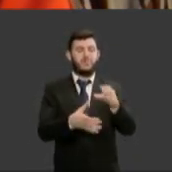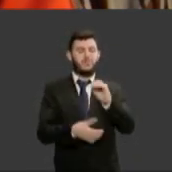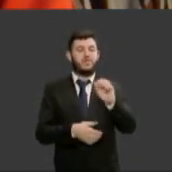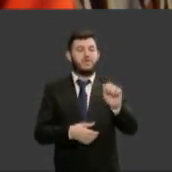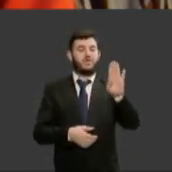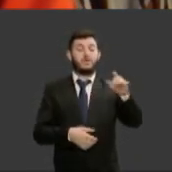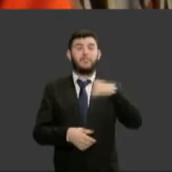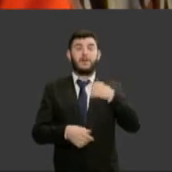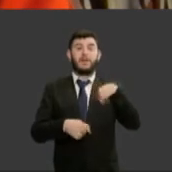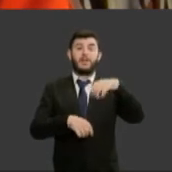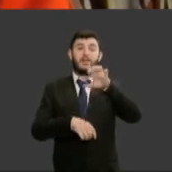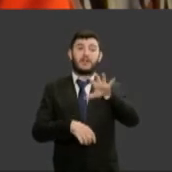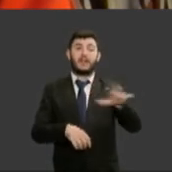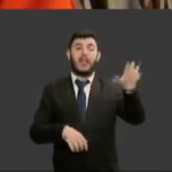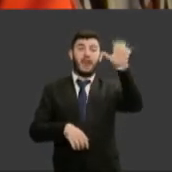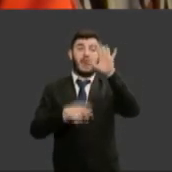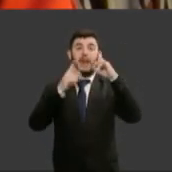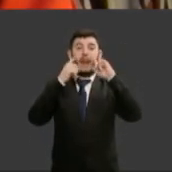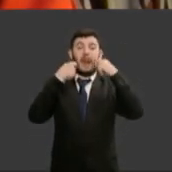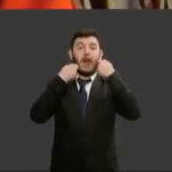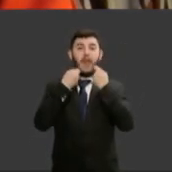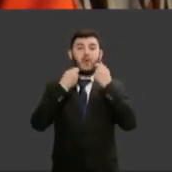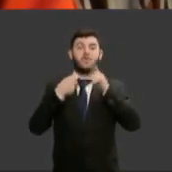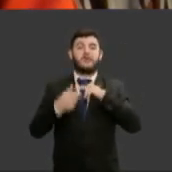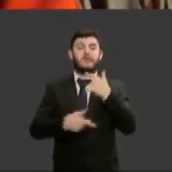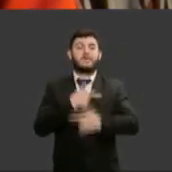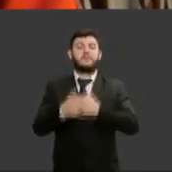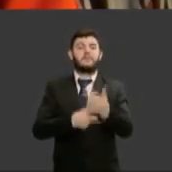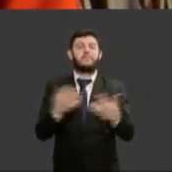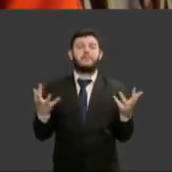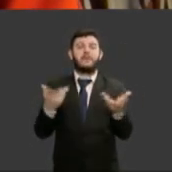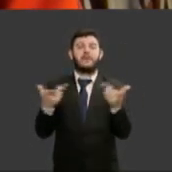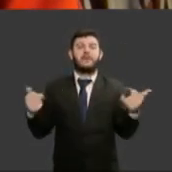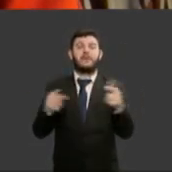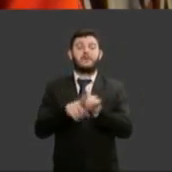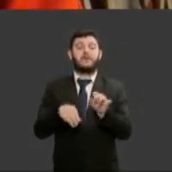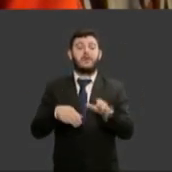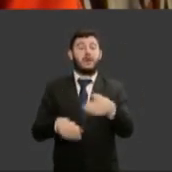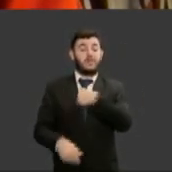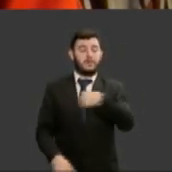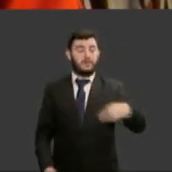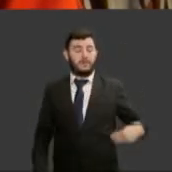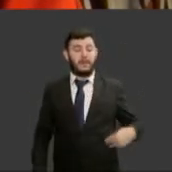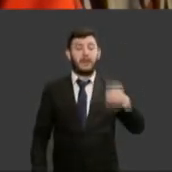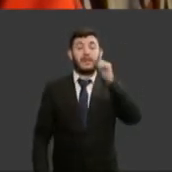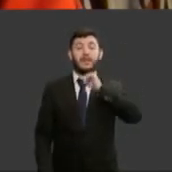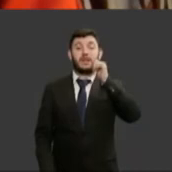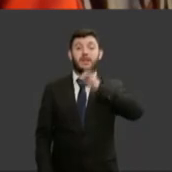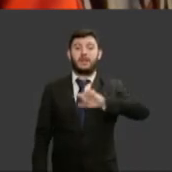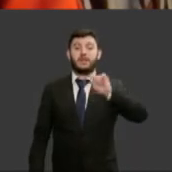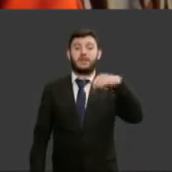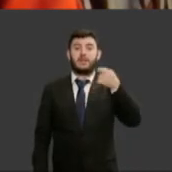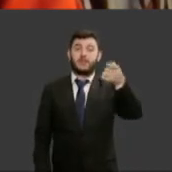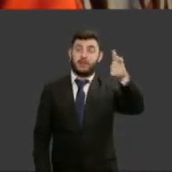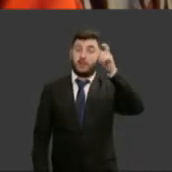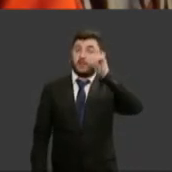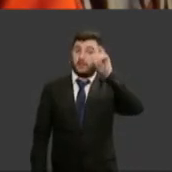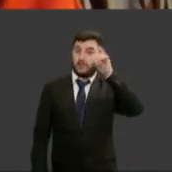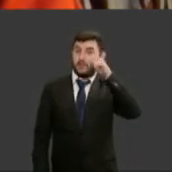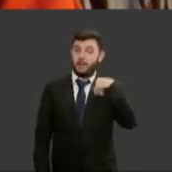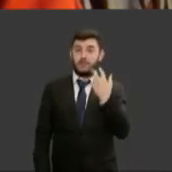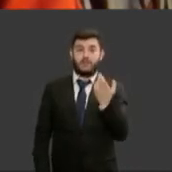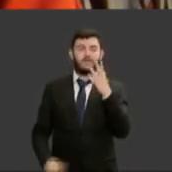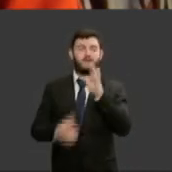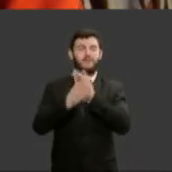o fez com muito brilhantismo a ministra Damares Alves eu cumprimento a ministra Damares um